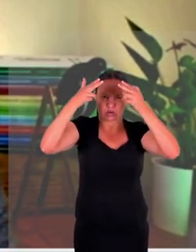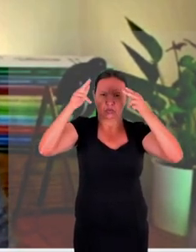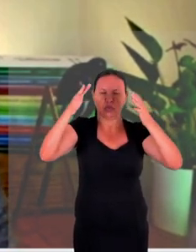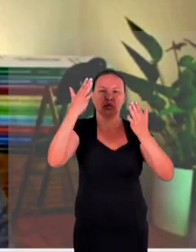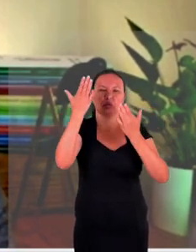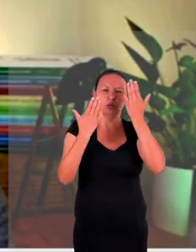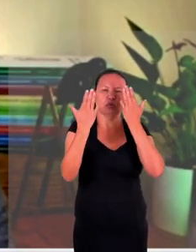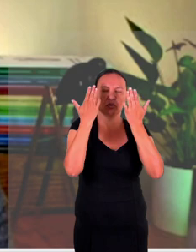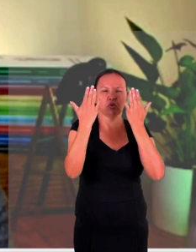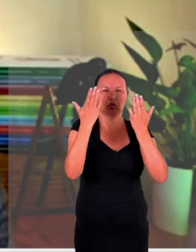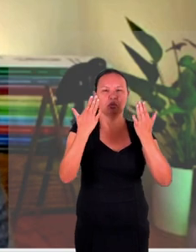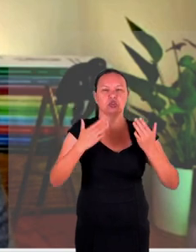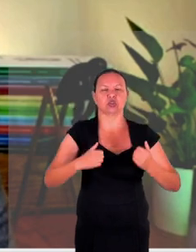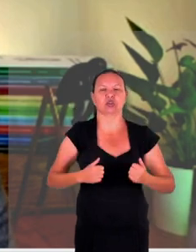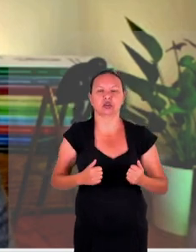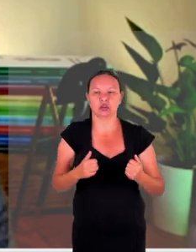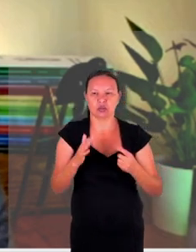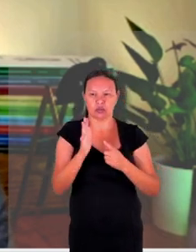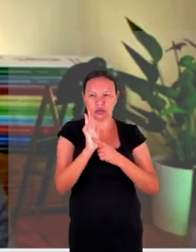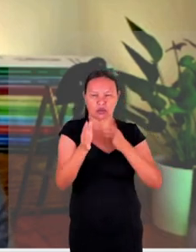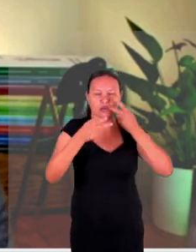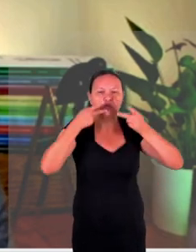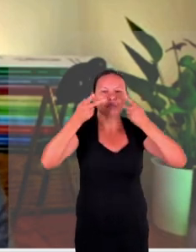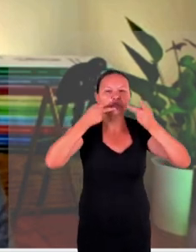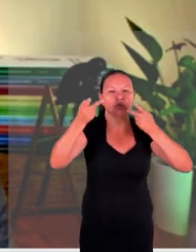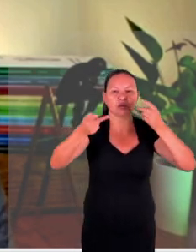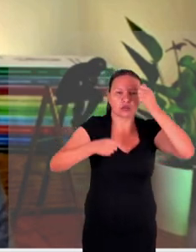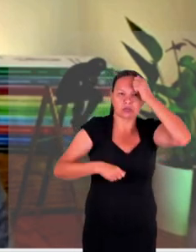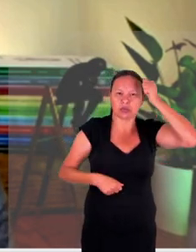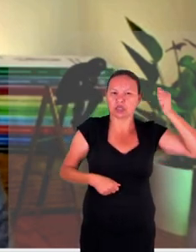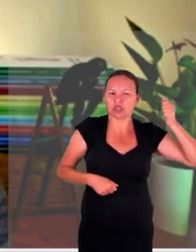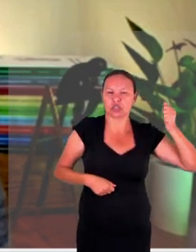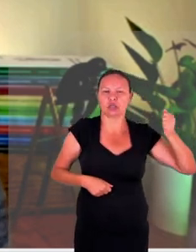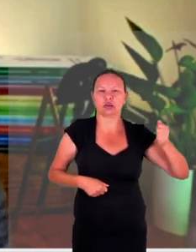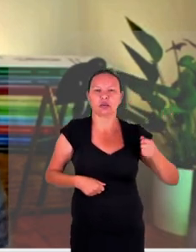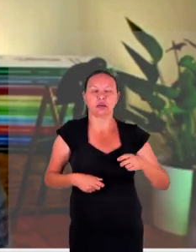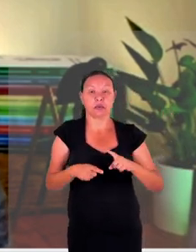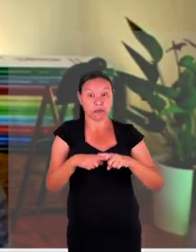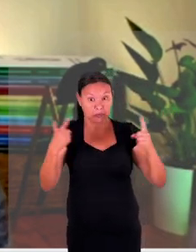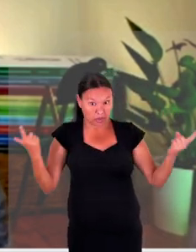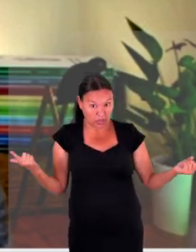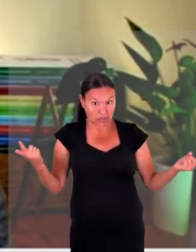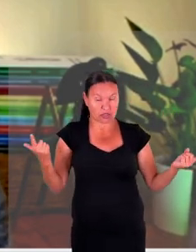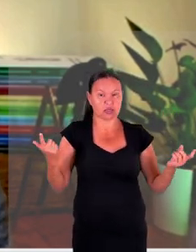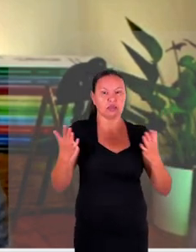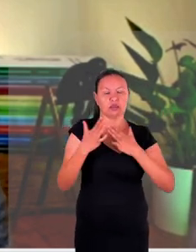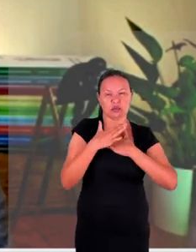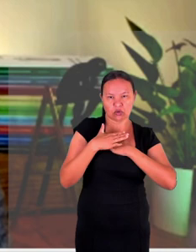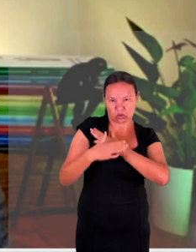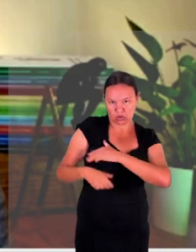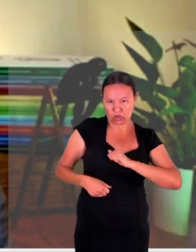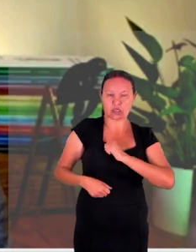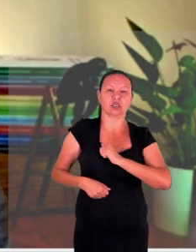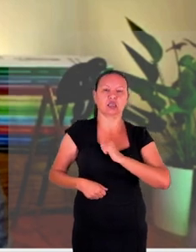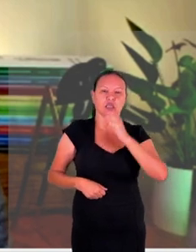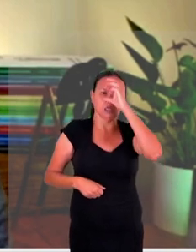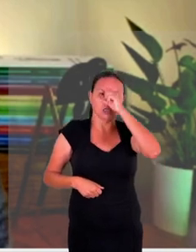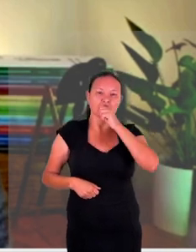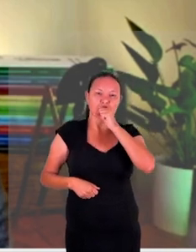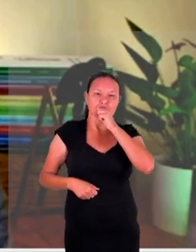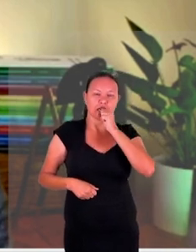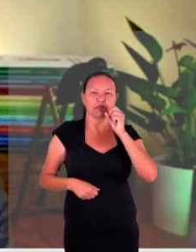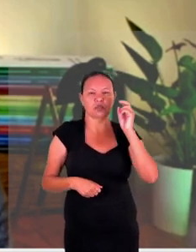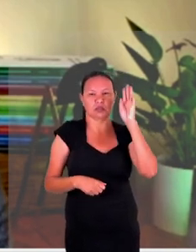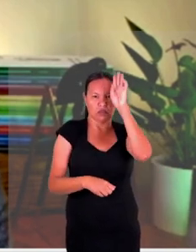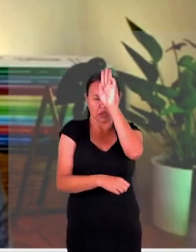dado sobre a circunstância de Israel e palestinos a que mais me agradou foi a que eu fiz no sábado à tarde